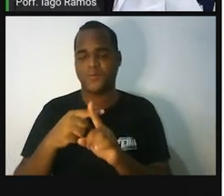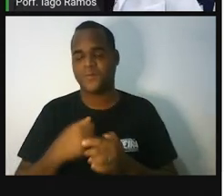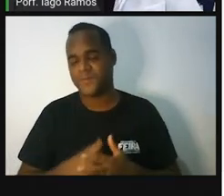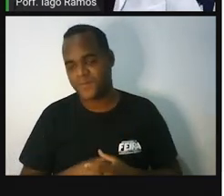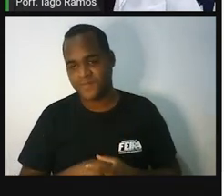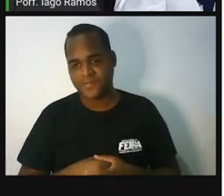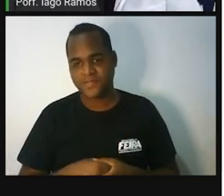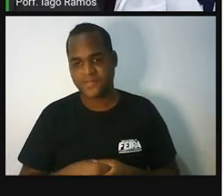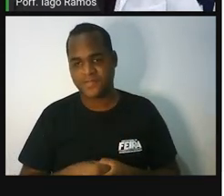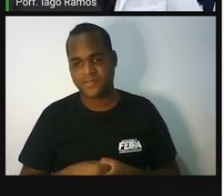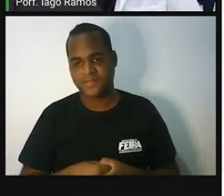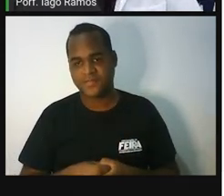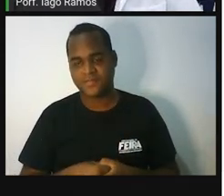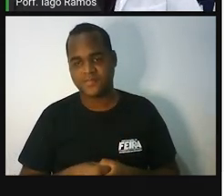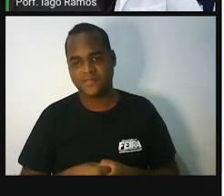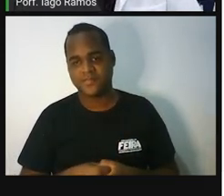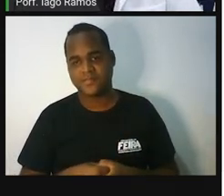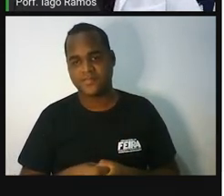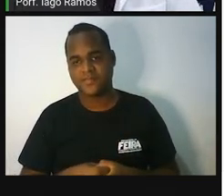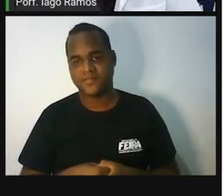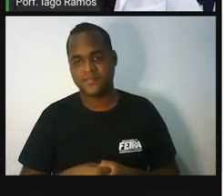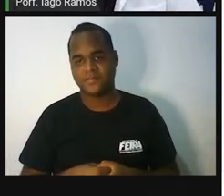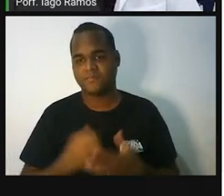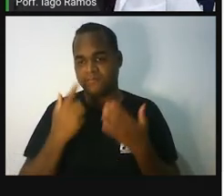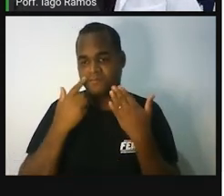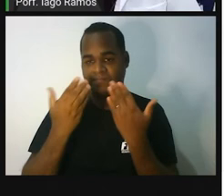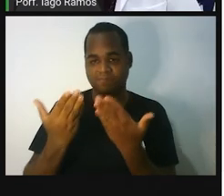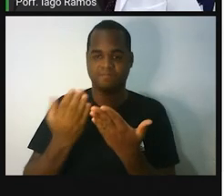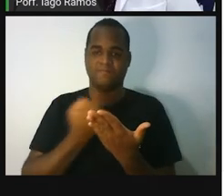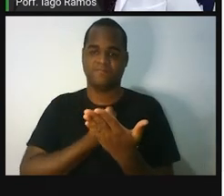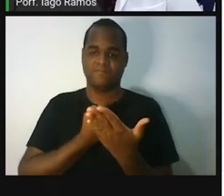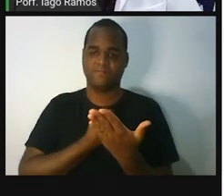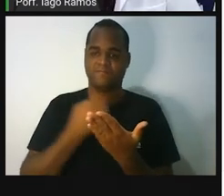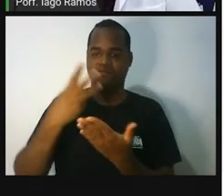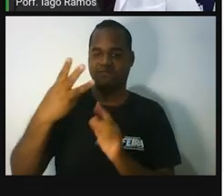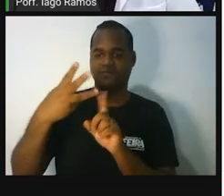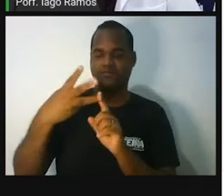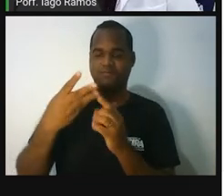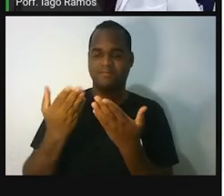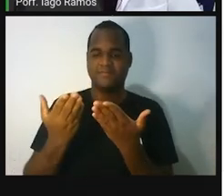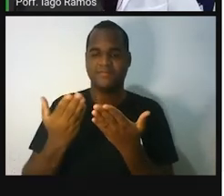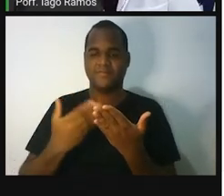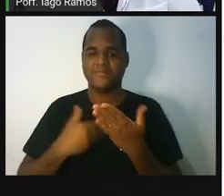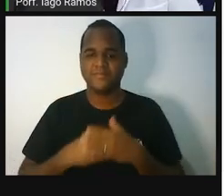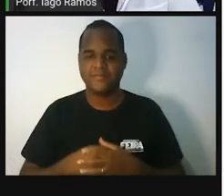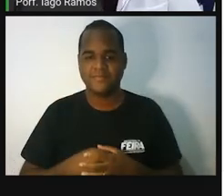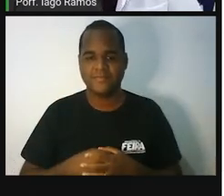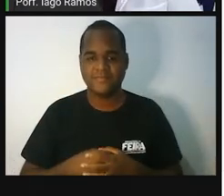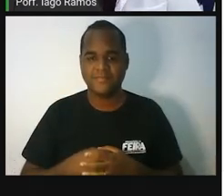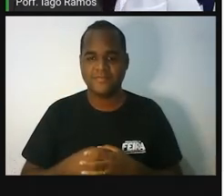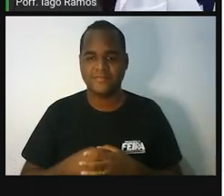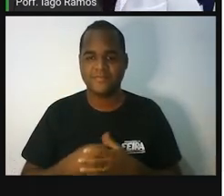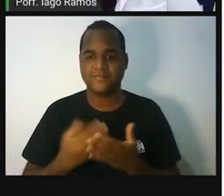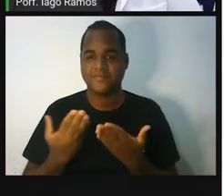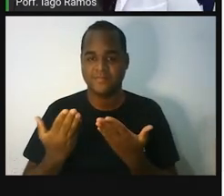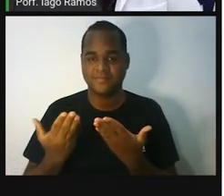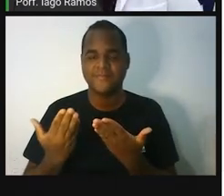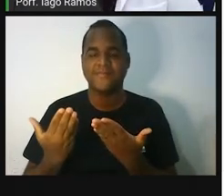que é 5C mais 50 vezes